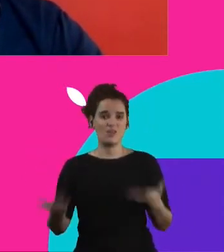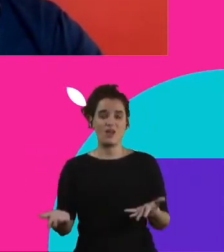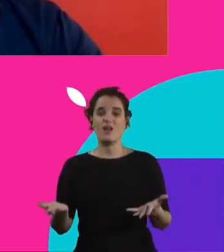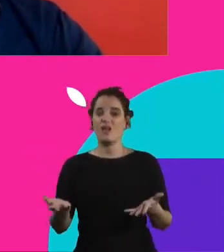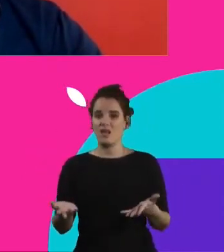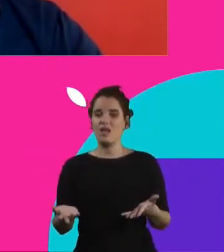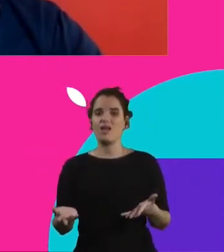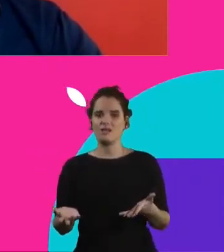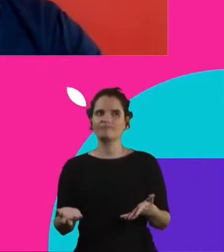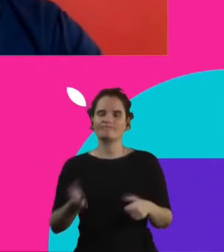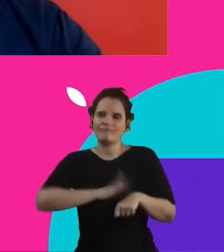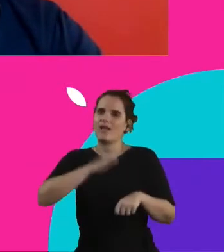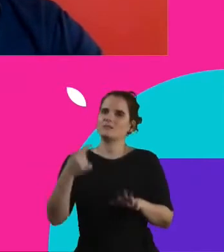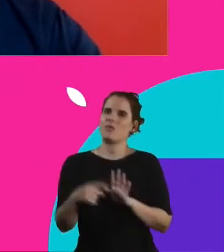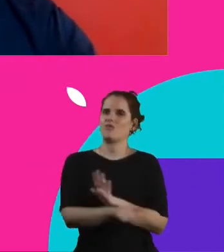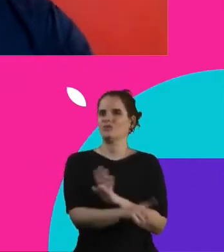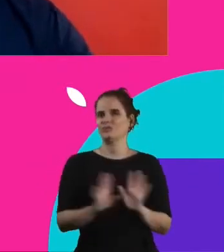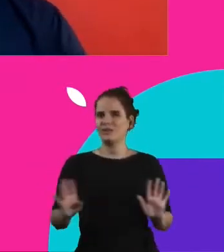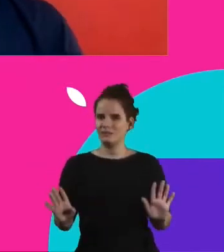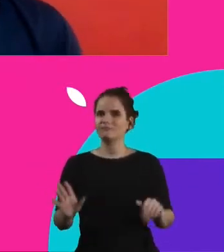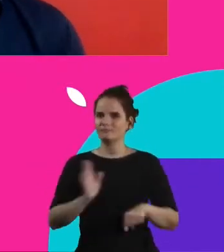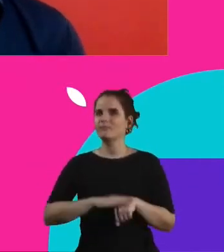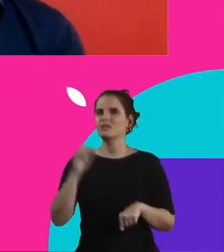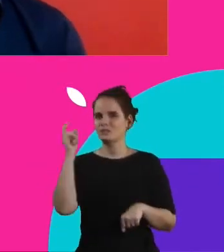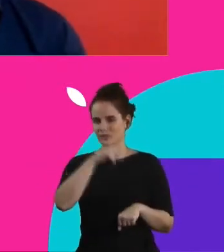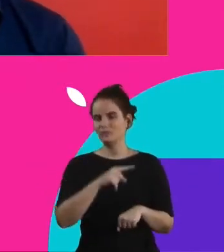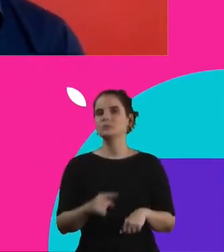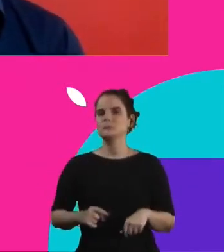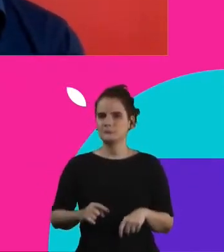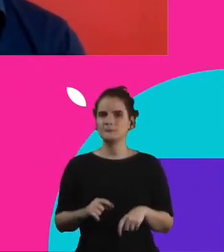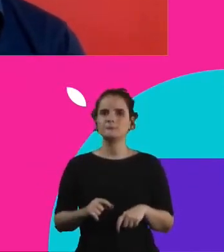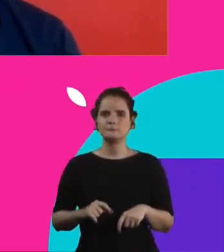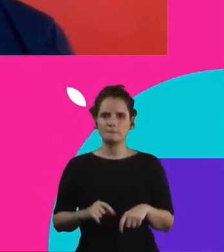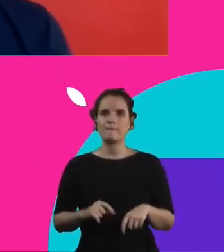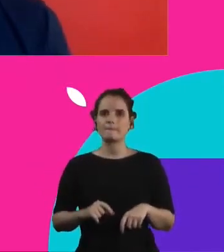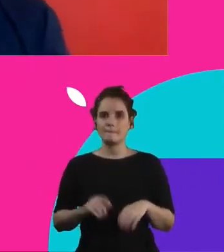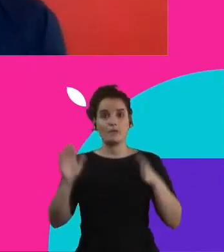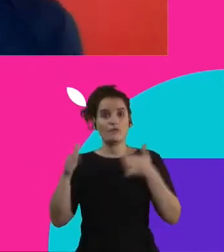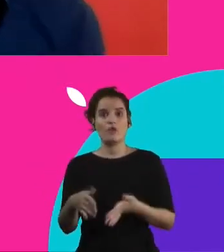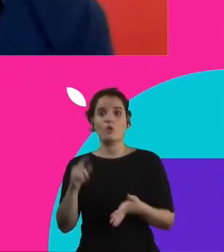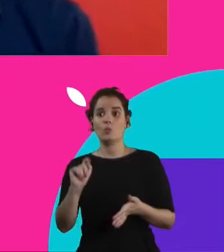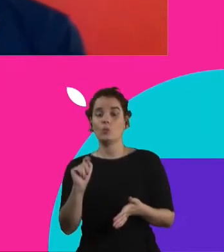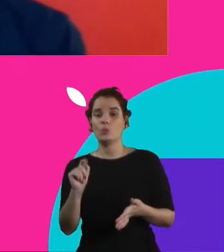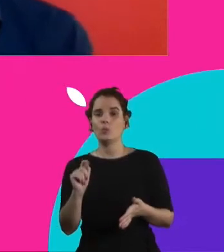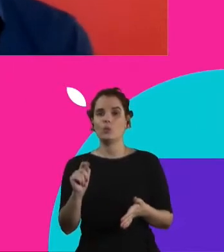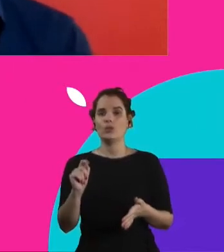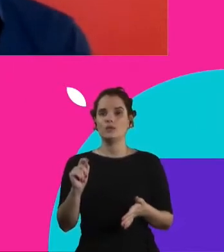mais profunda, né? De ser endereçada, que foi de uma forma endereçada em